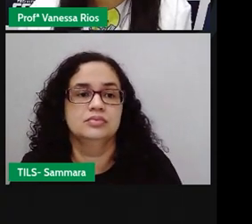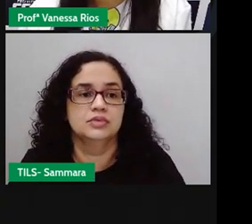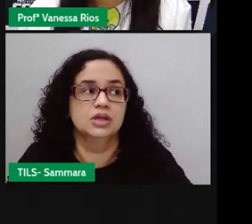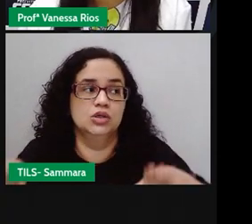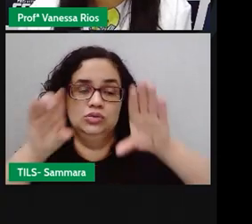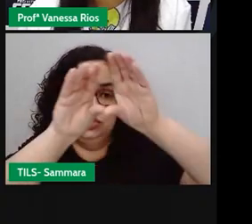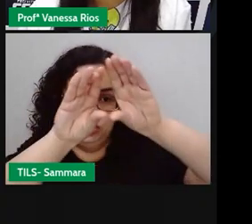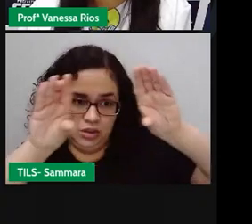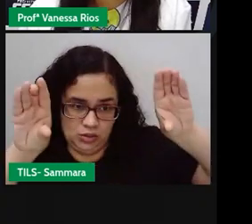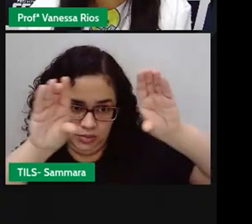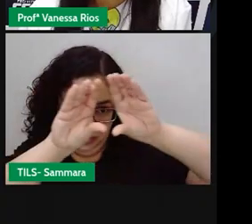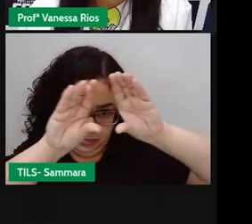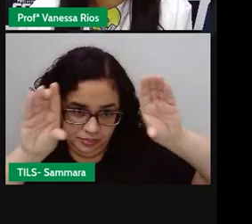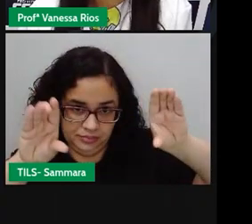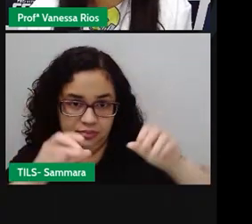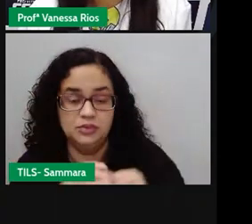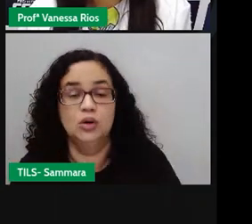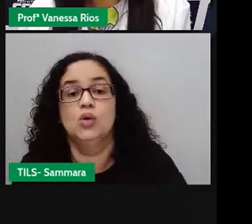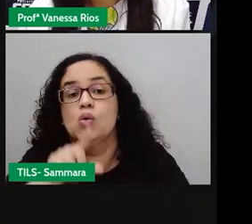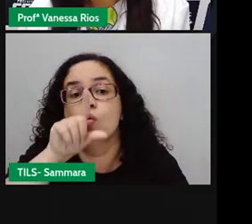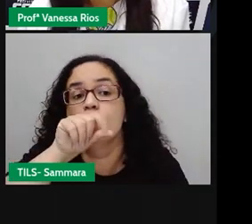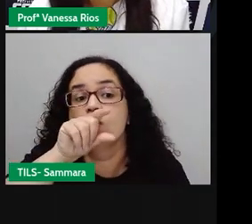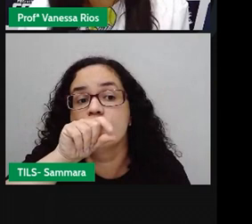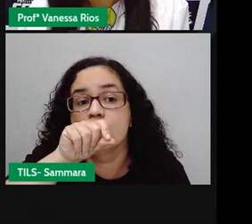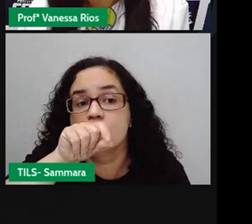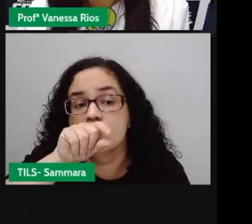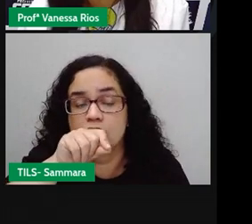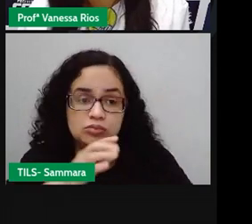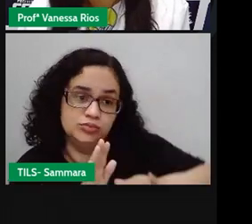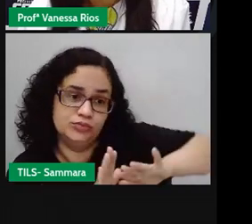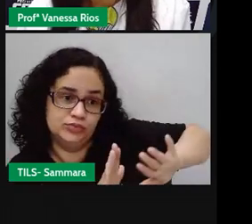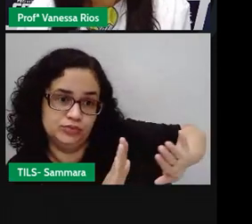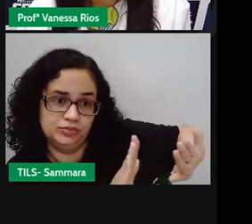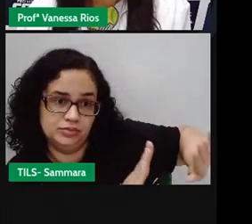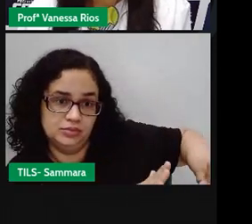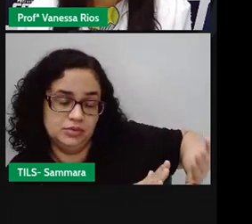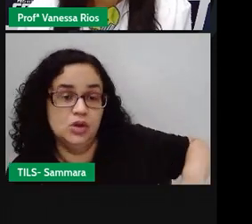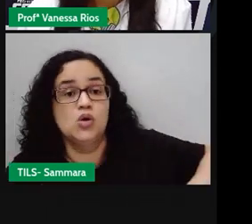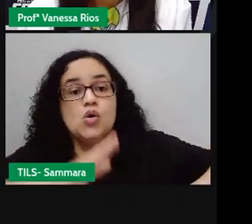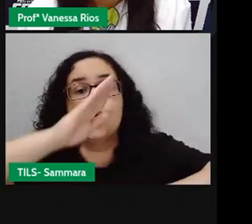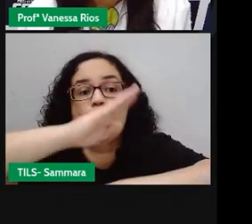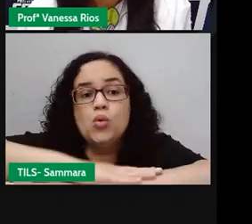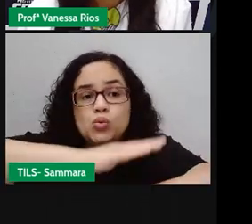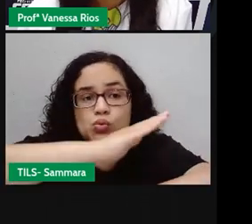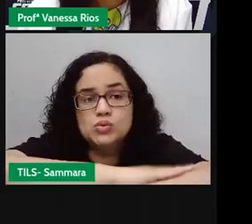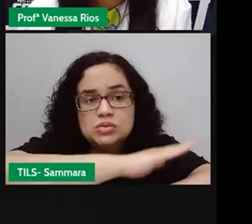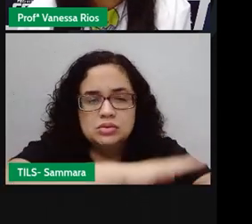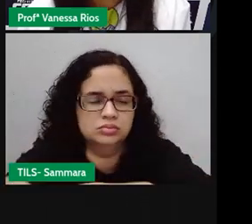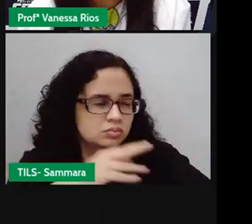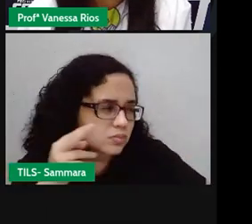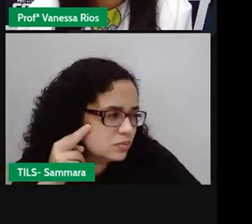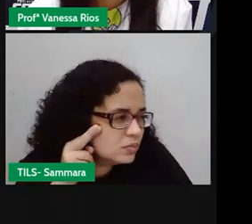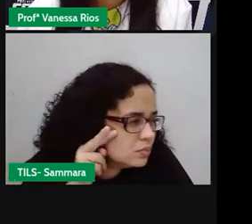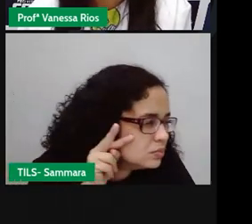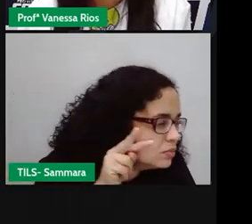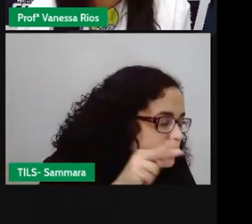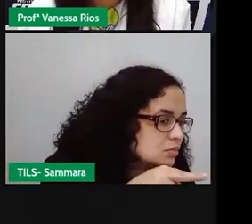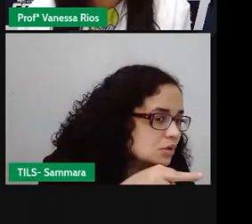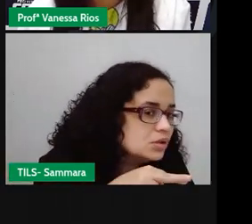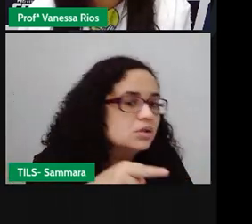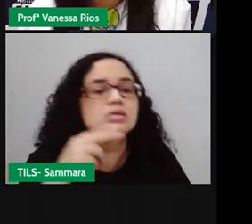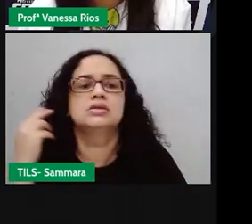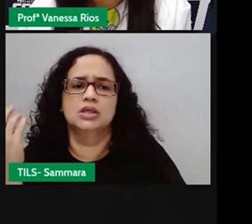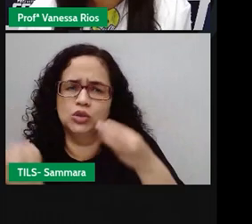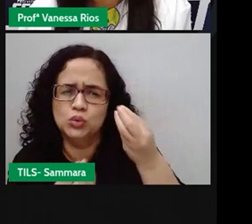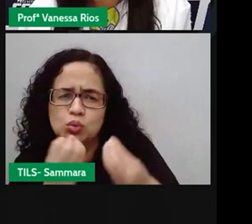Ao chegar ao céu, o urubu deixou a viola num canto, o sapo botou um olho para fora, né? Para ver se estava